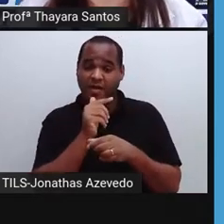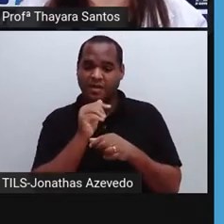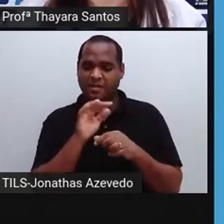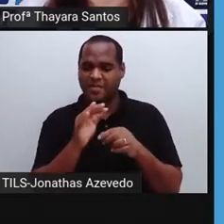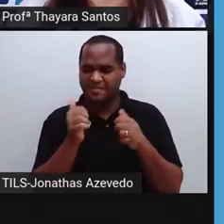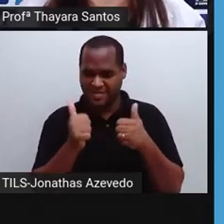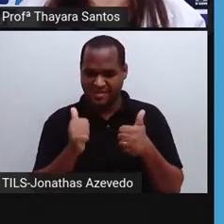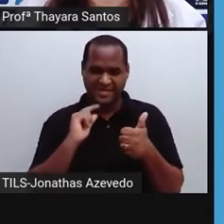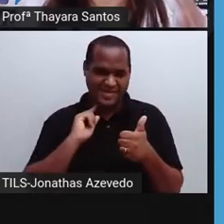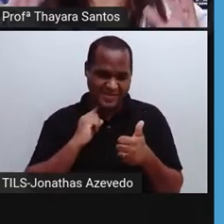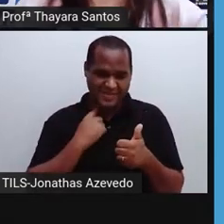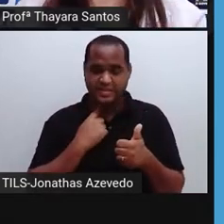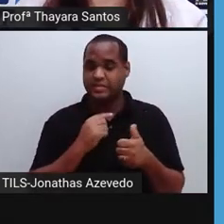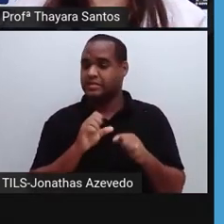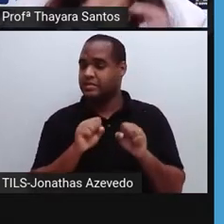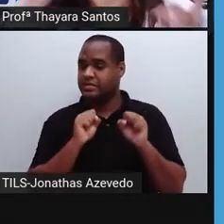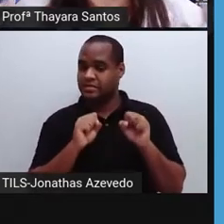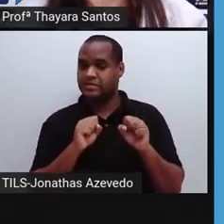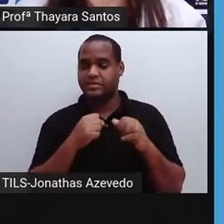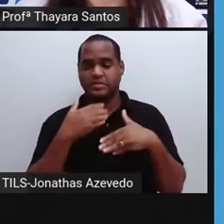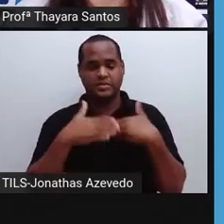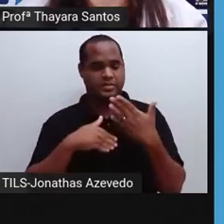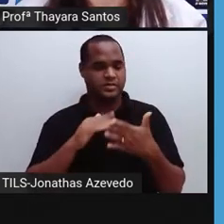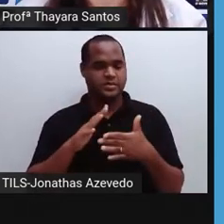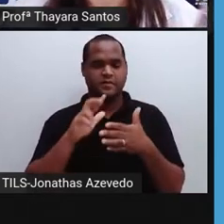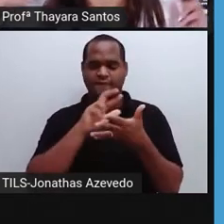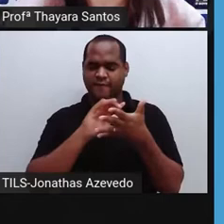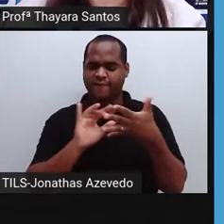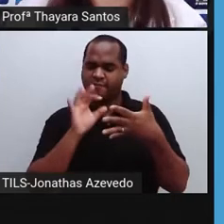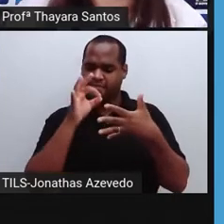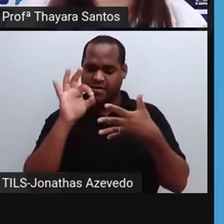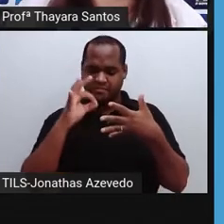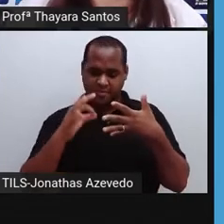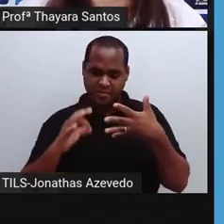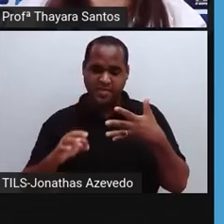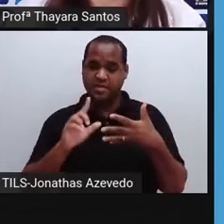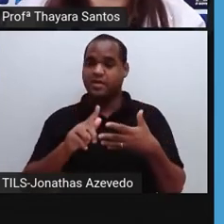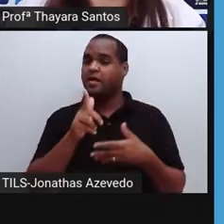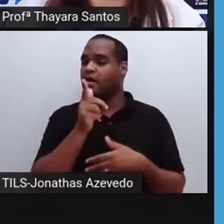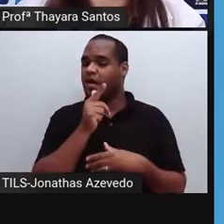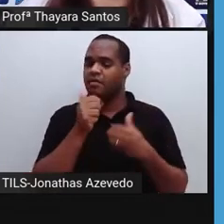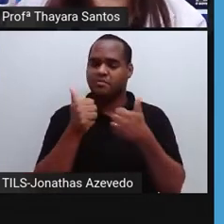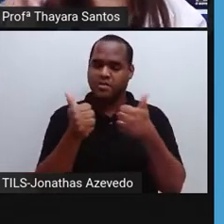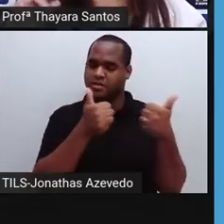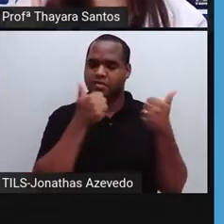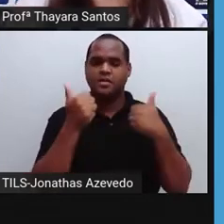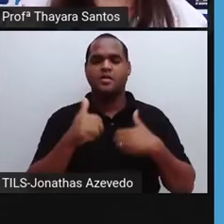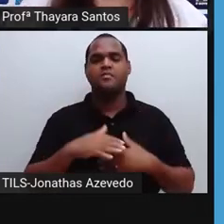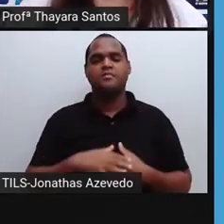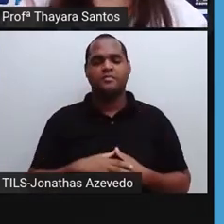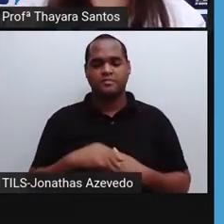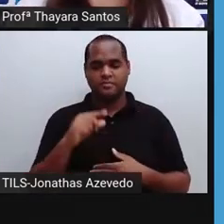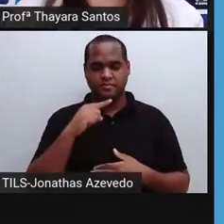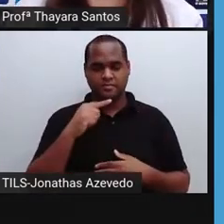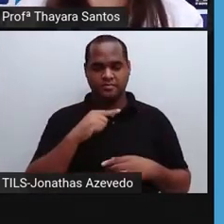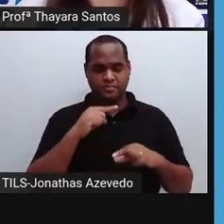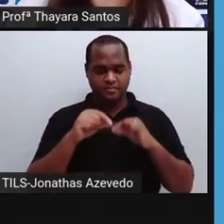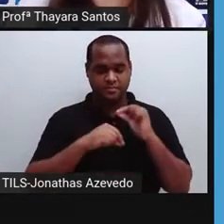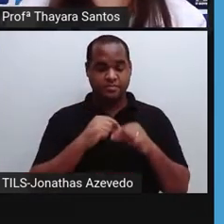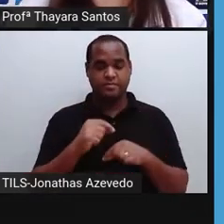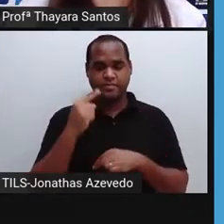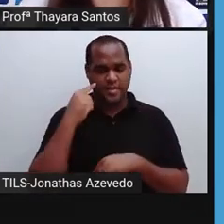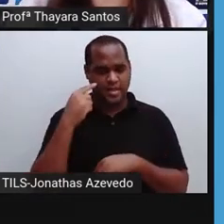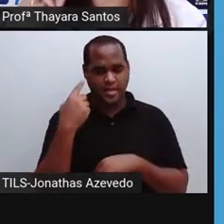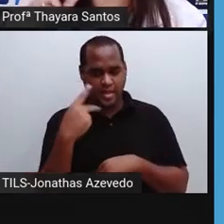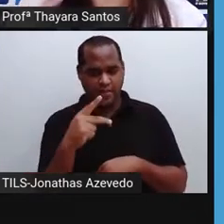ser considerada potável. Então, se ela tem essas características, essa água é considerada potável. Se vocês pegarem o recibo de água da